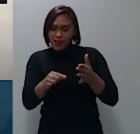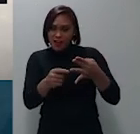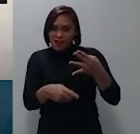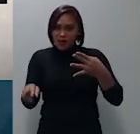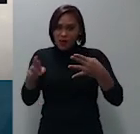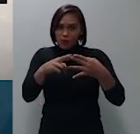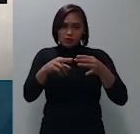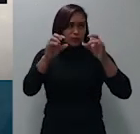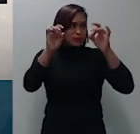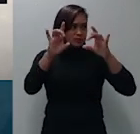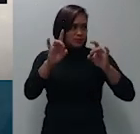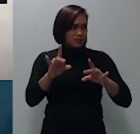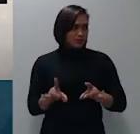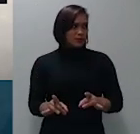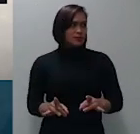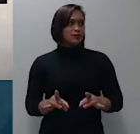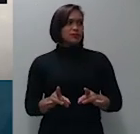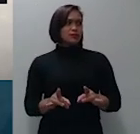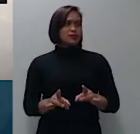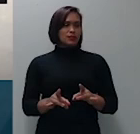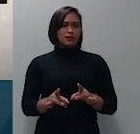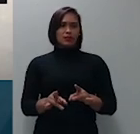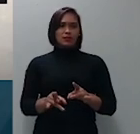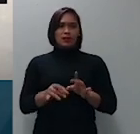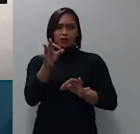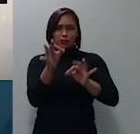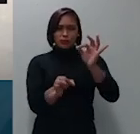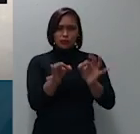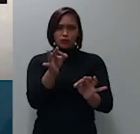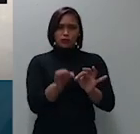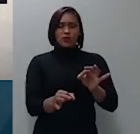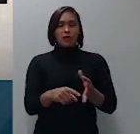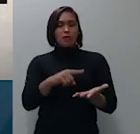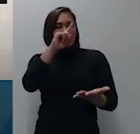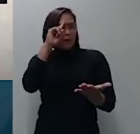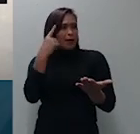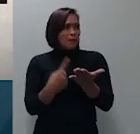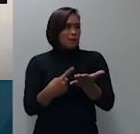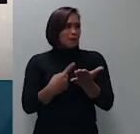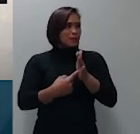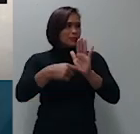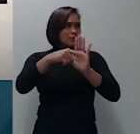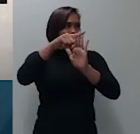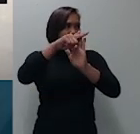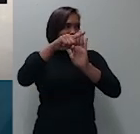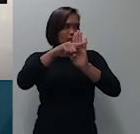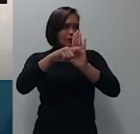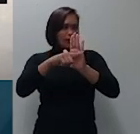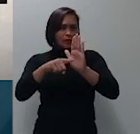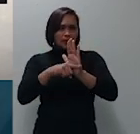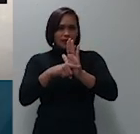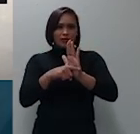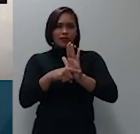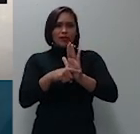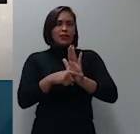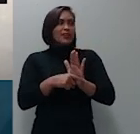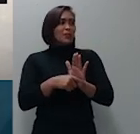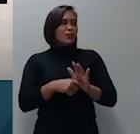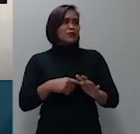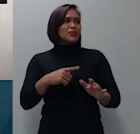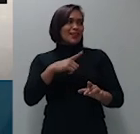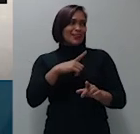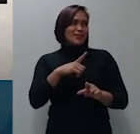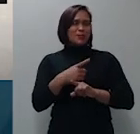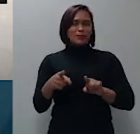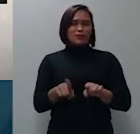âmbito da recuperação judicial que ele seja aplicado desde que devidamente previsto no respectivo plano que é um